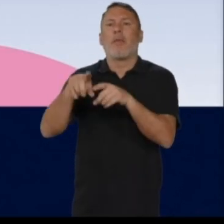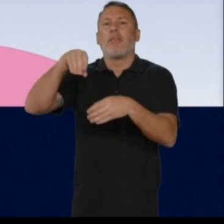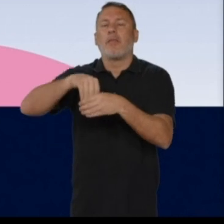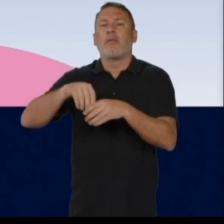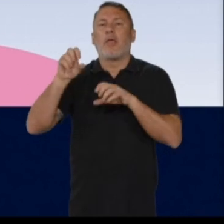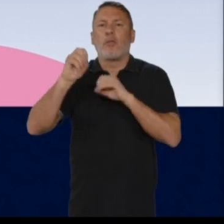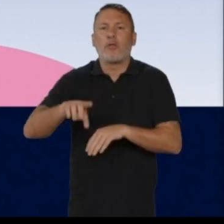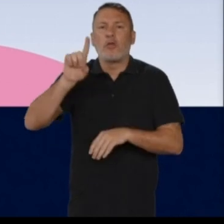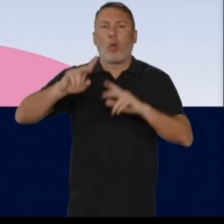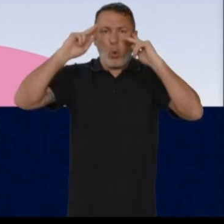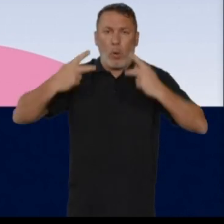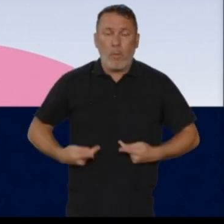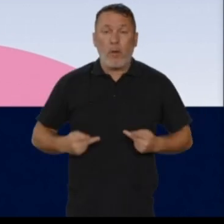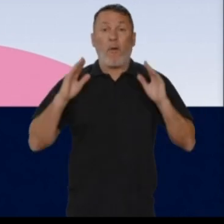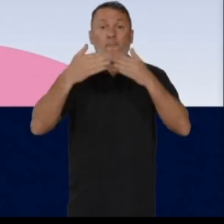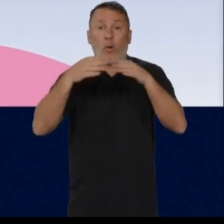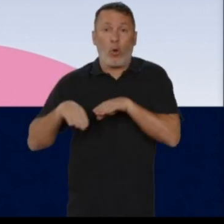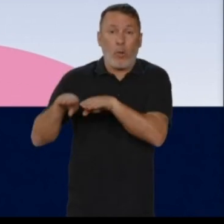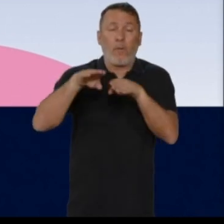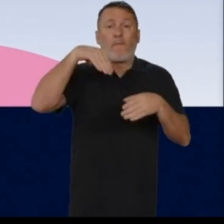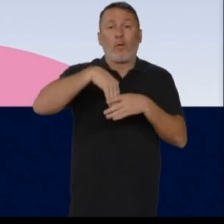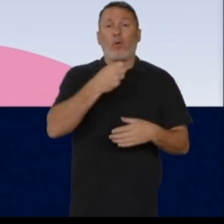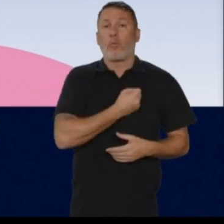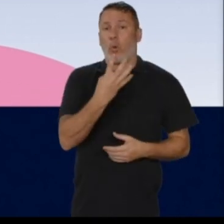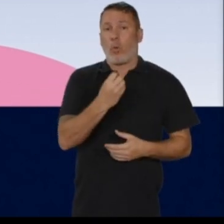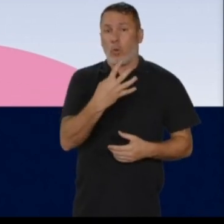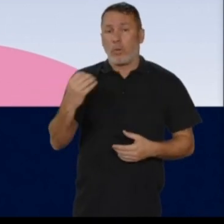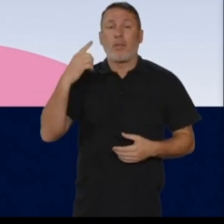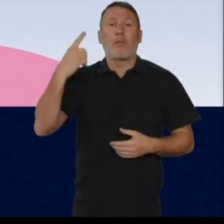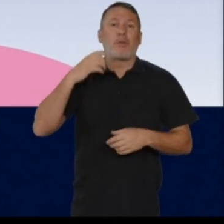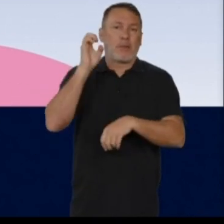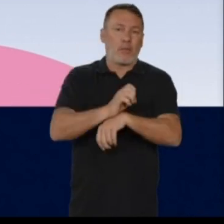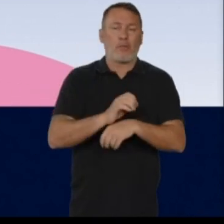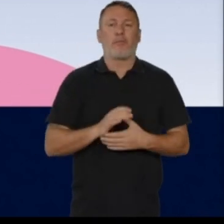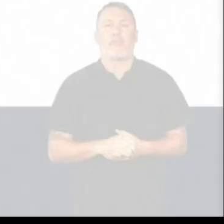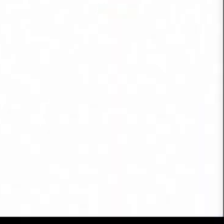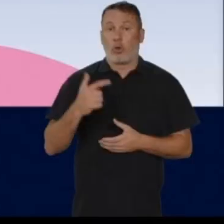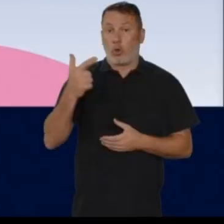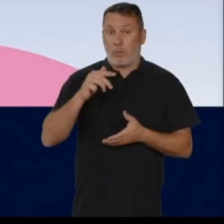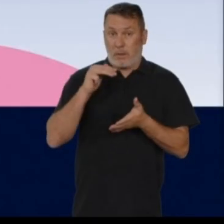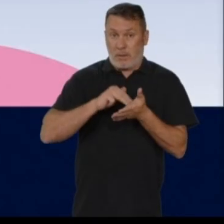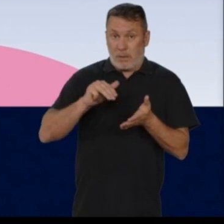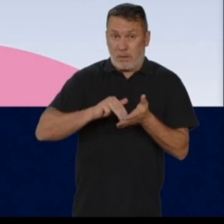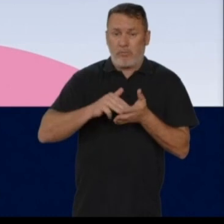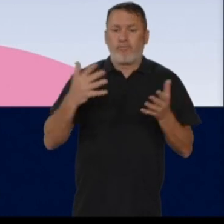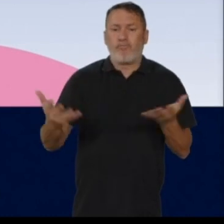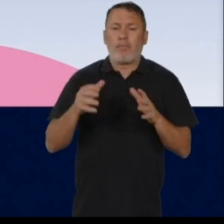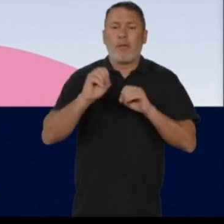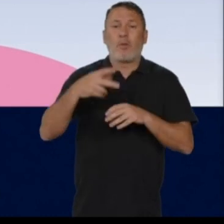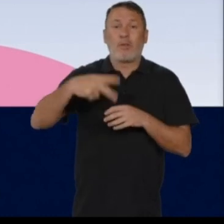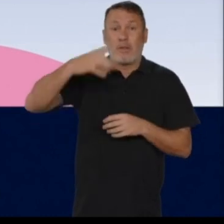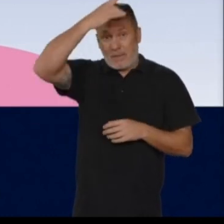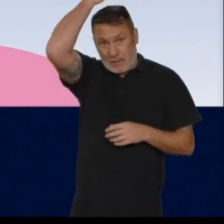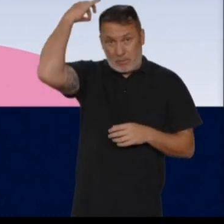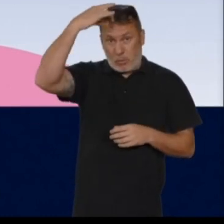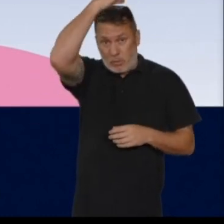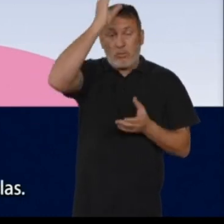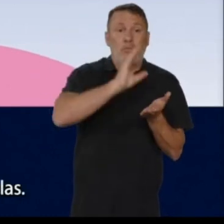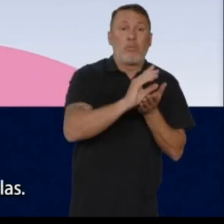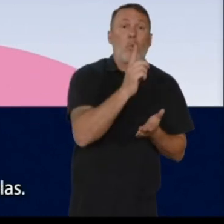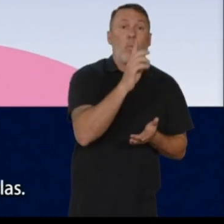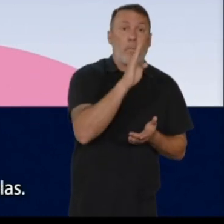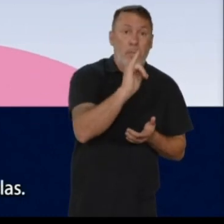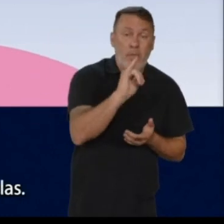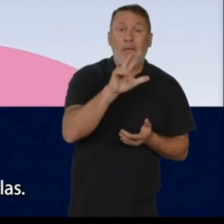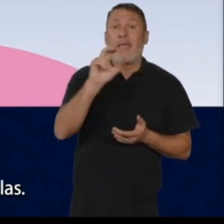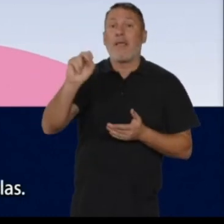educação e nos direitos humanos. Pela igualdade, vote 40400, Júnior Bola, deputado estadual. Como subsecretário, fizemos muito pela educação capixaba.